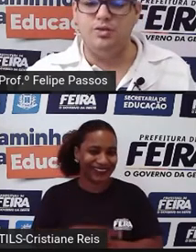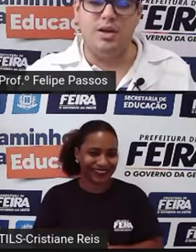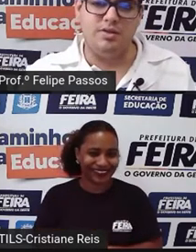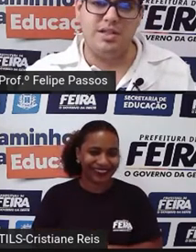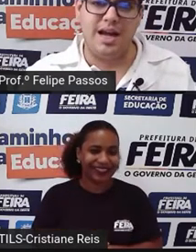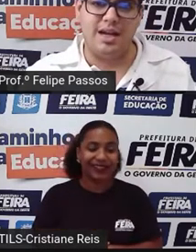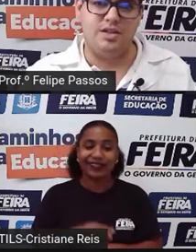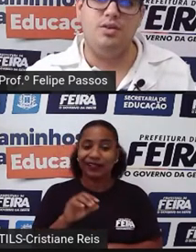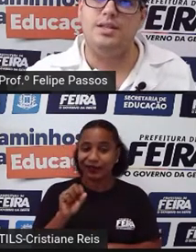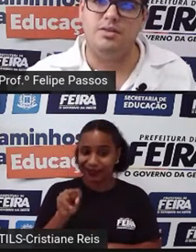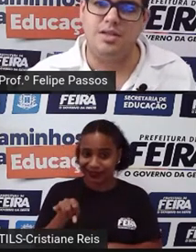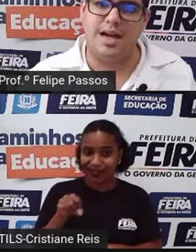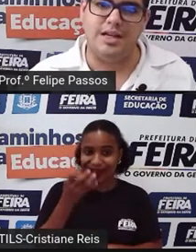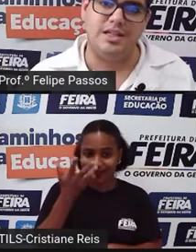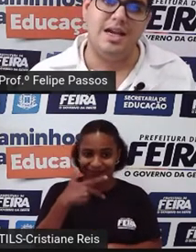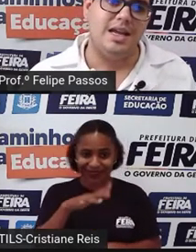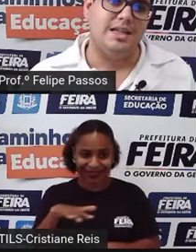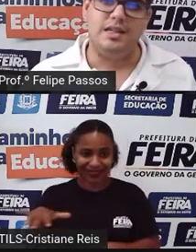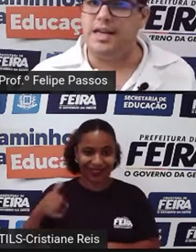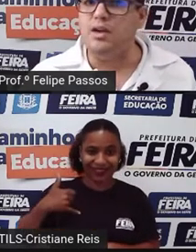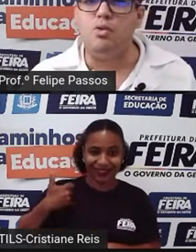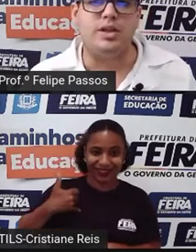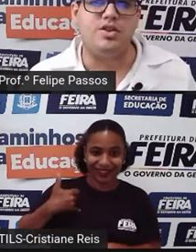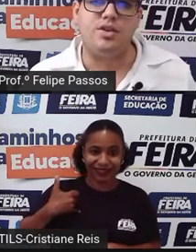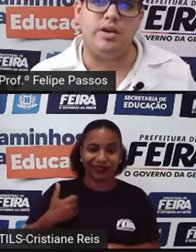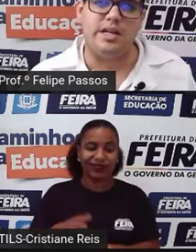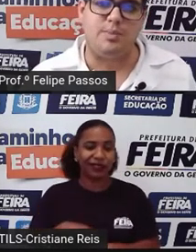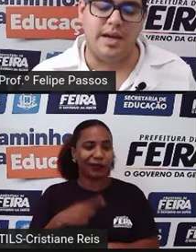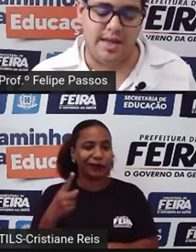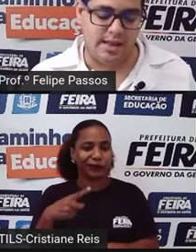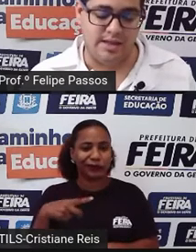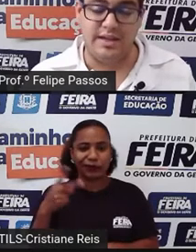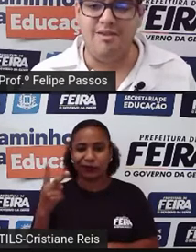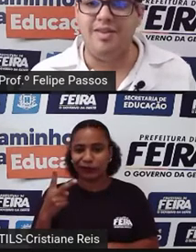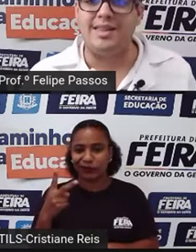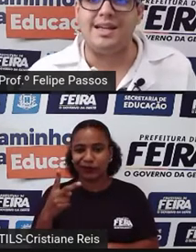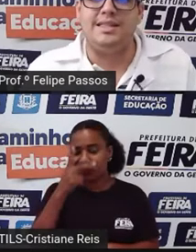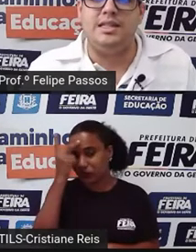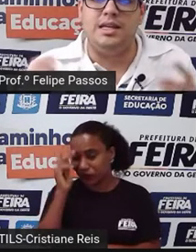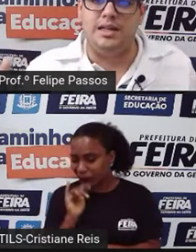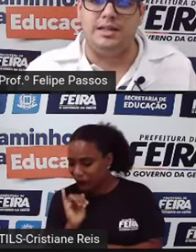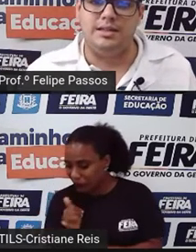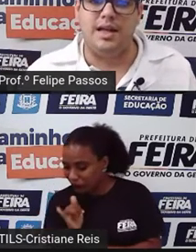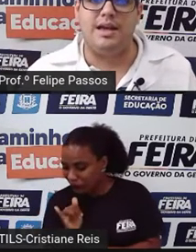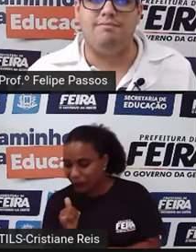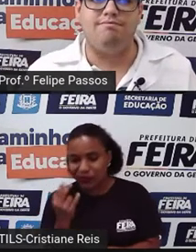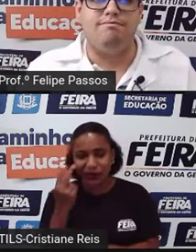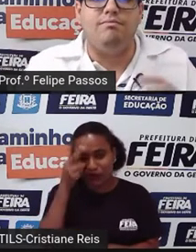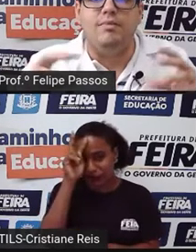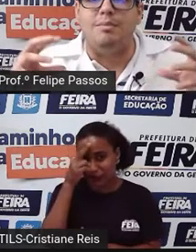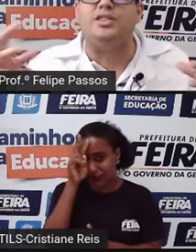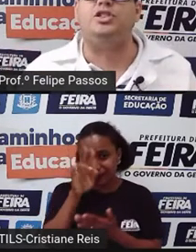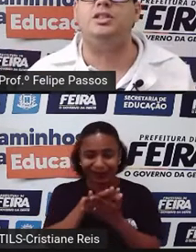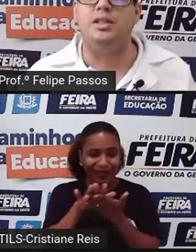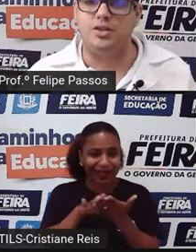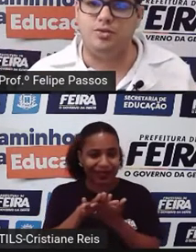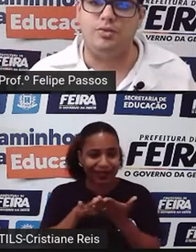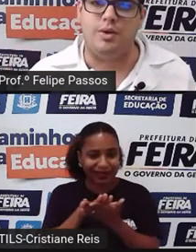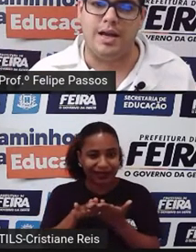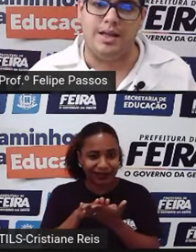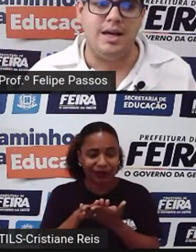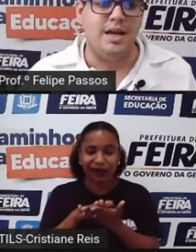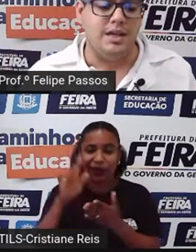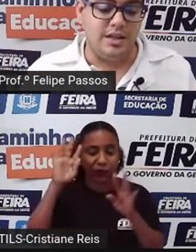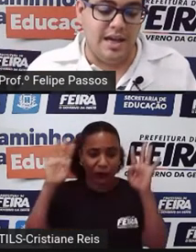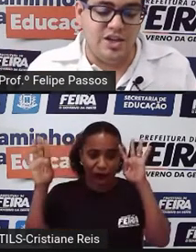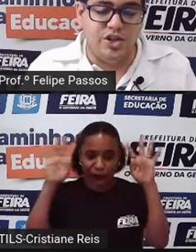de um ano de idade, dois anos de idade, ninguém conta histórias para ela, ninguém fantasia, né? Imagina junto